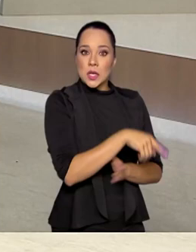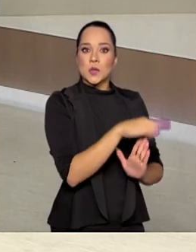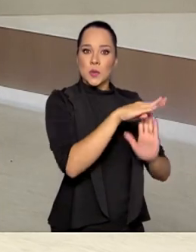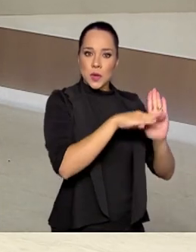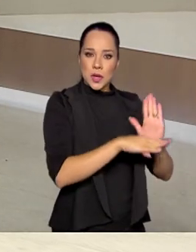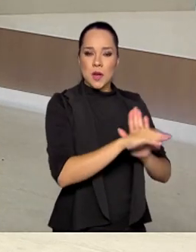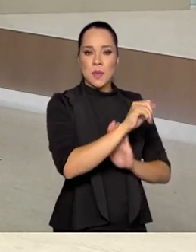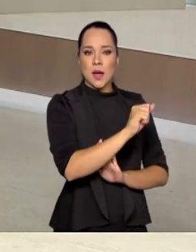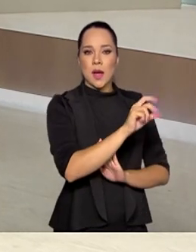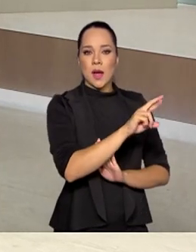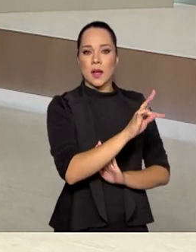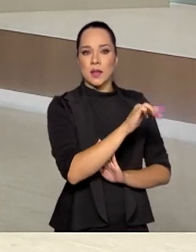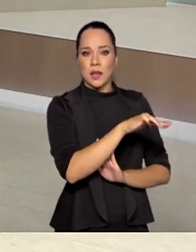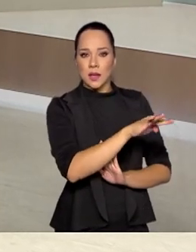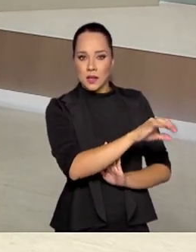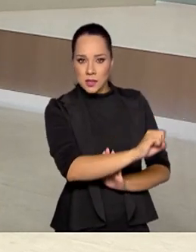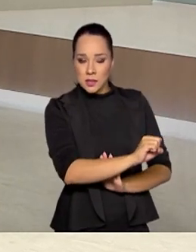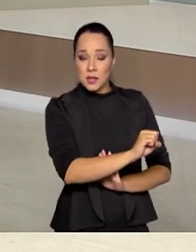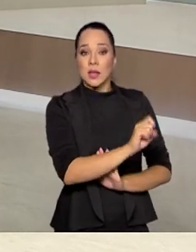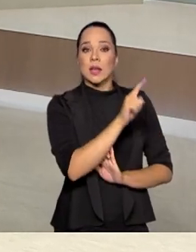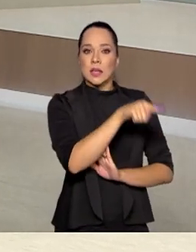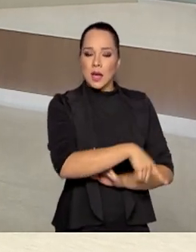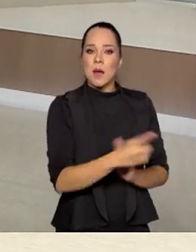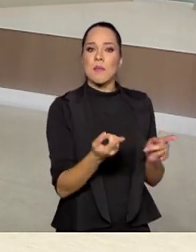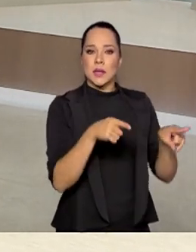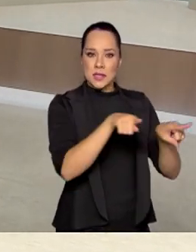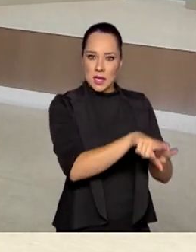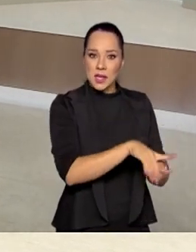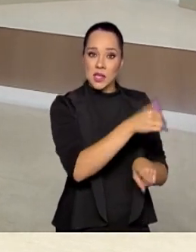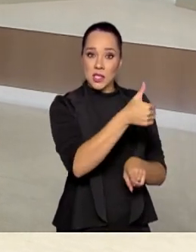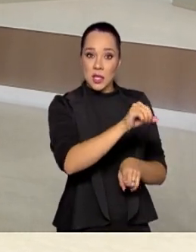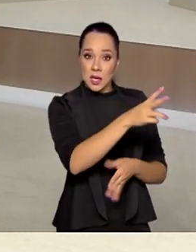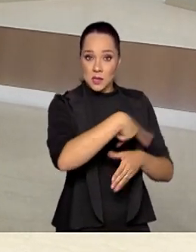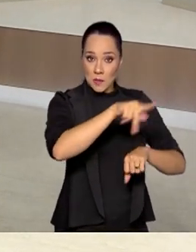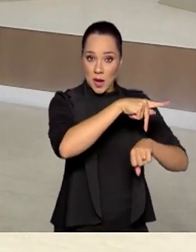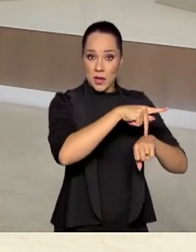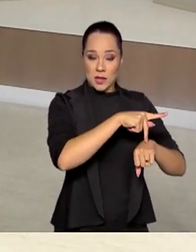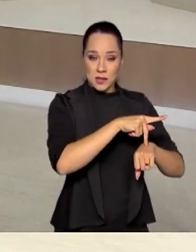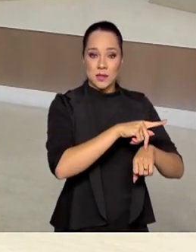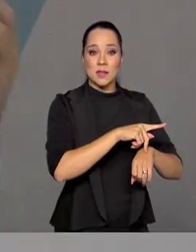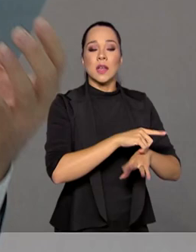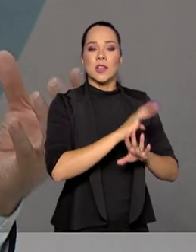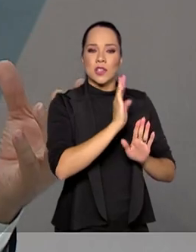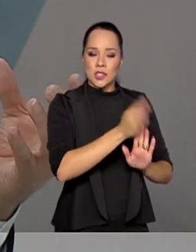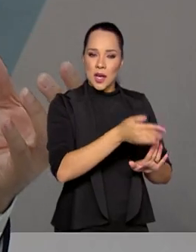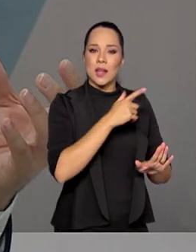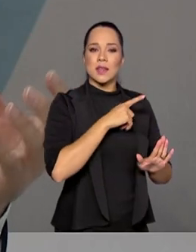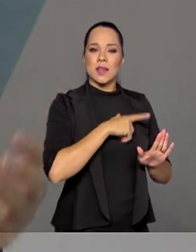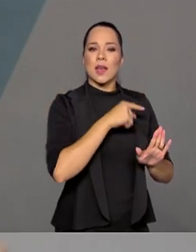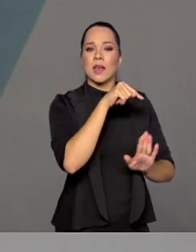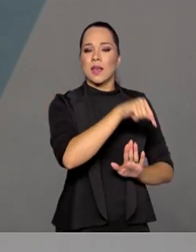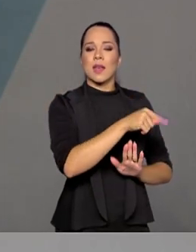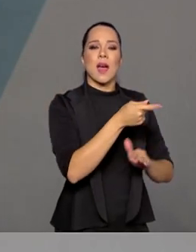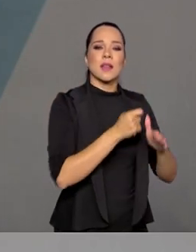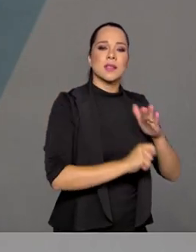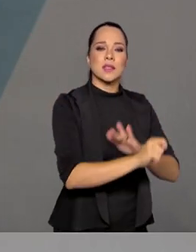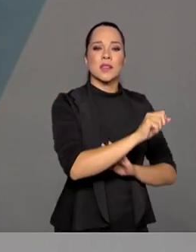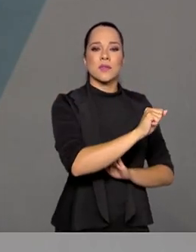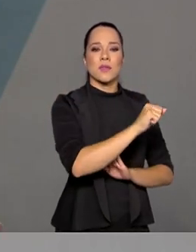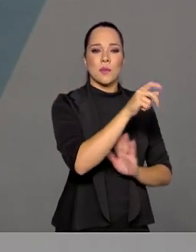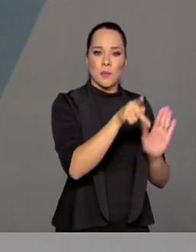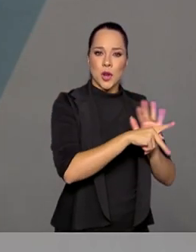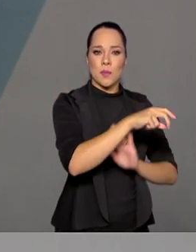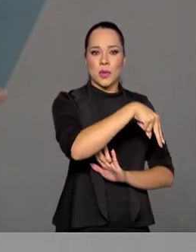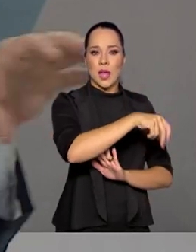Artemis, que é essa parceria de dez países, dez países de ação signatários, a iniciativa é da NASA